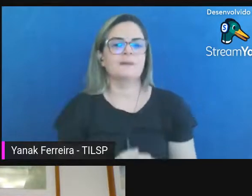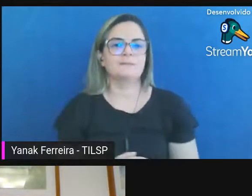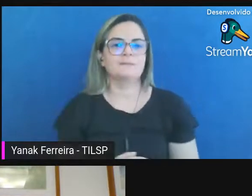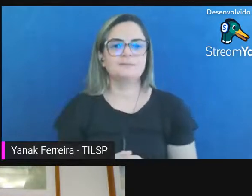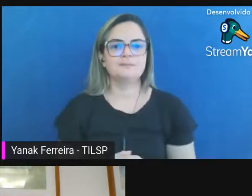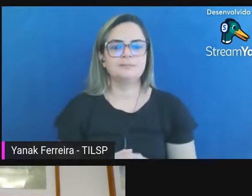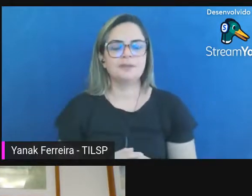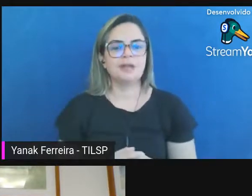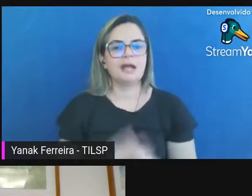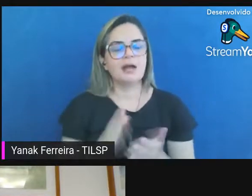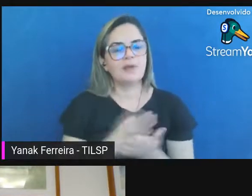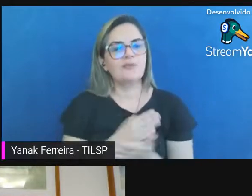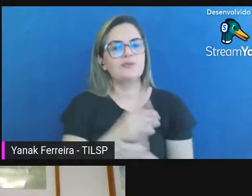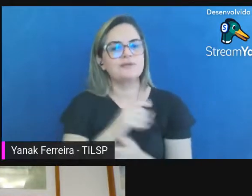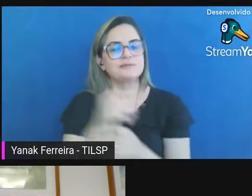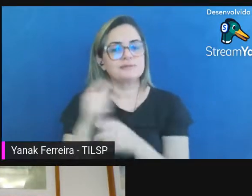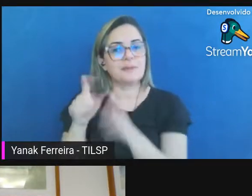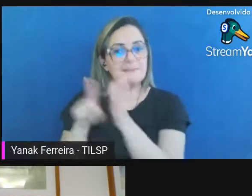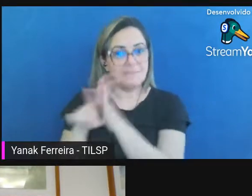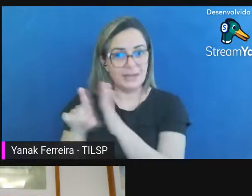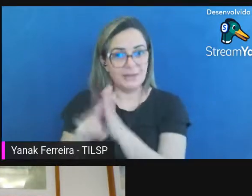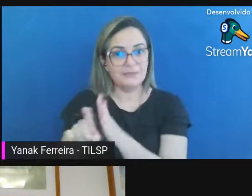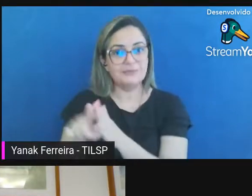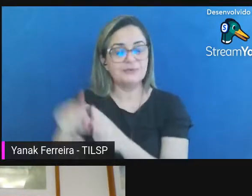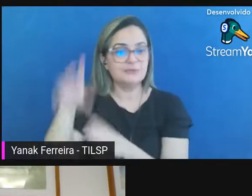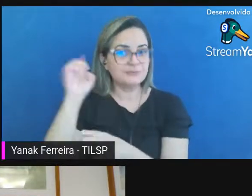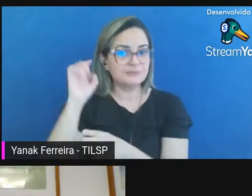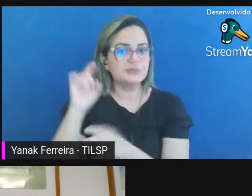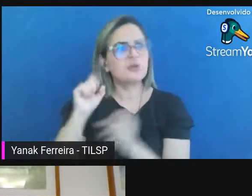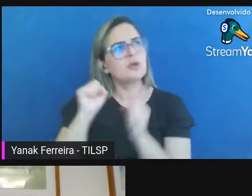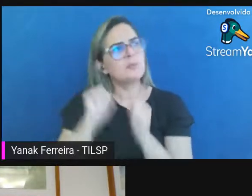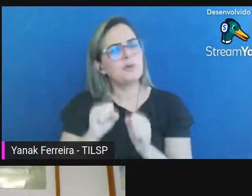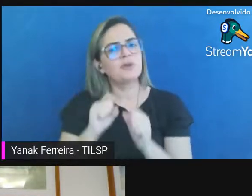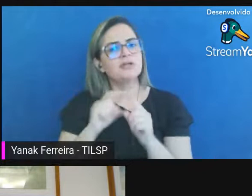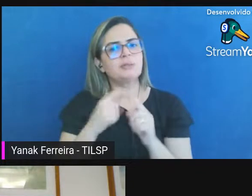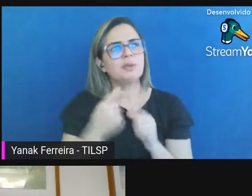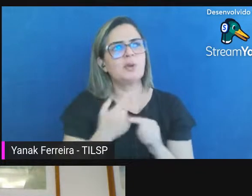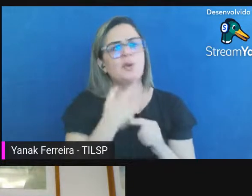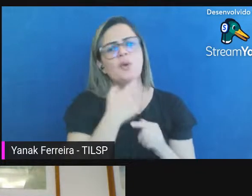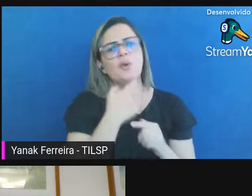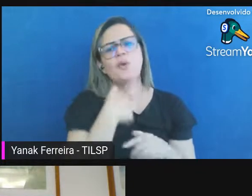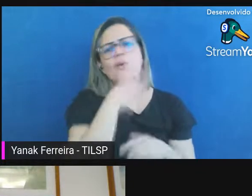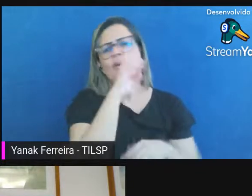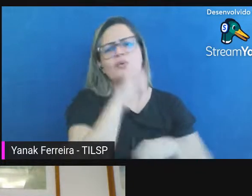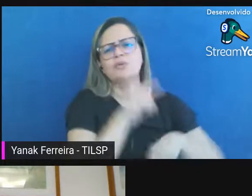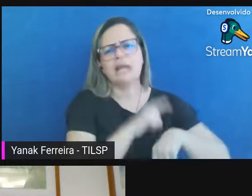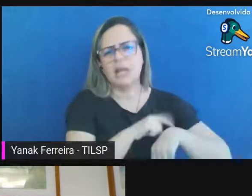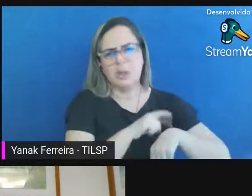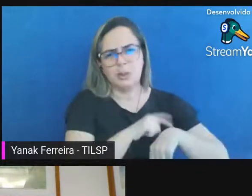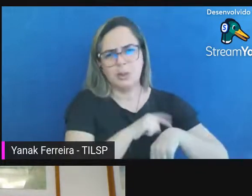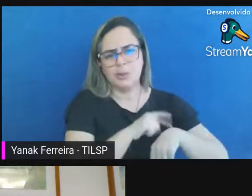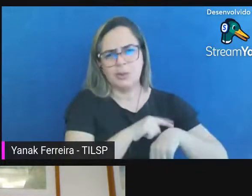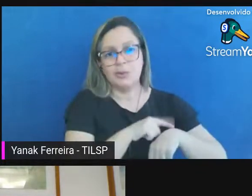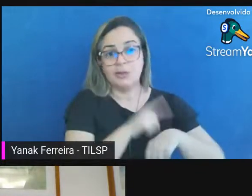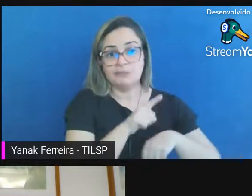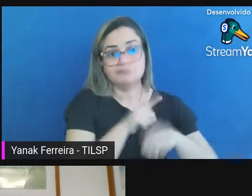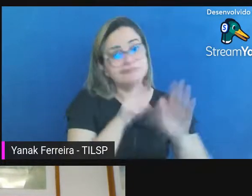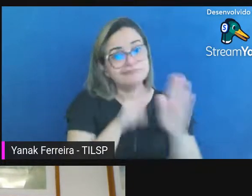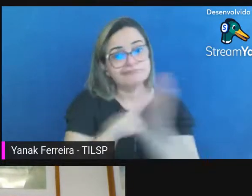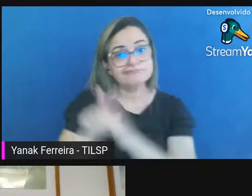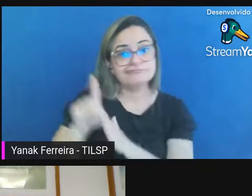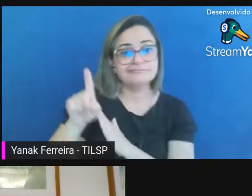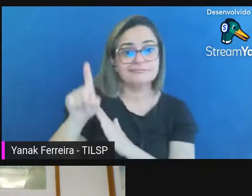ouvintes podem ser feitas também no outro momento por outros canais né o professor tem as redes sociais é bastante